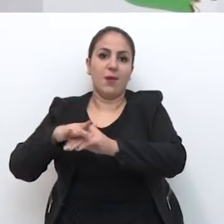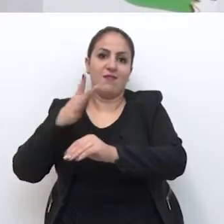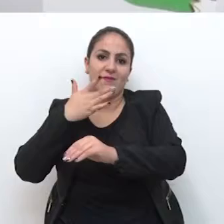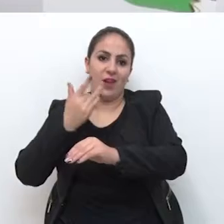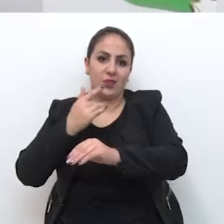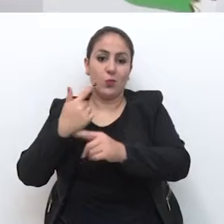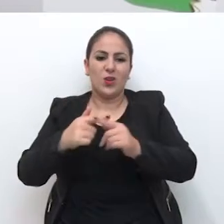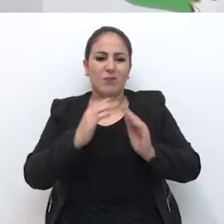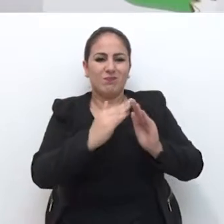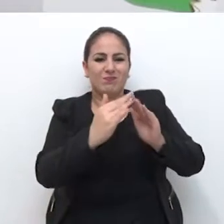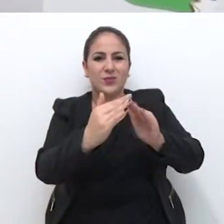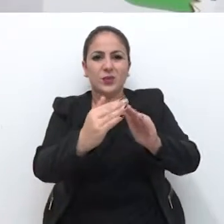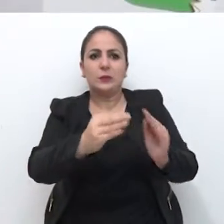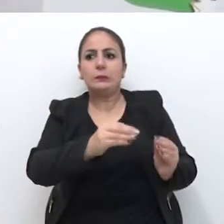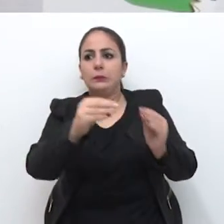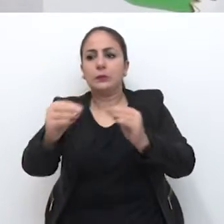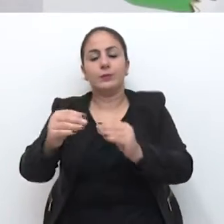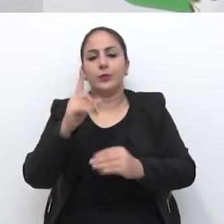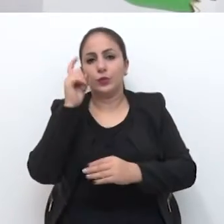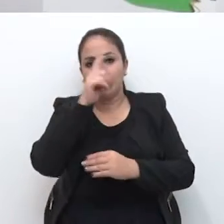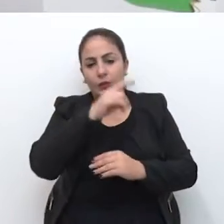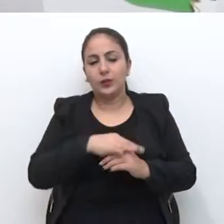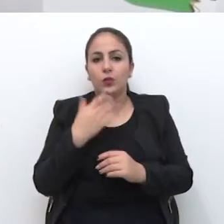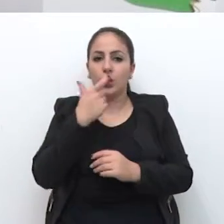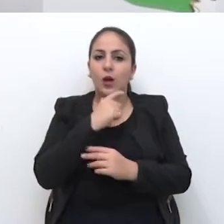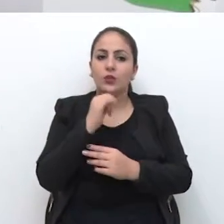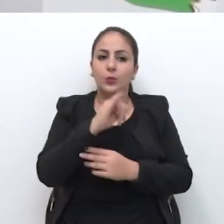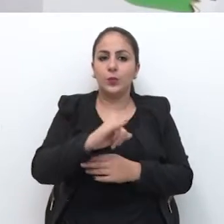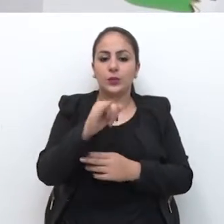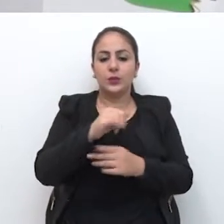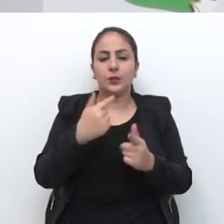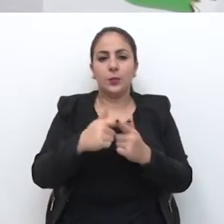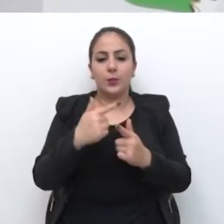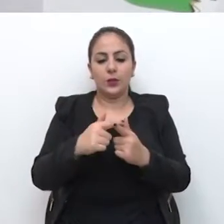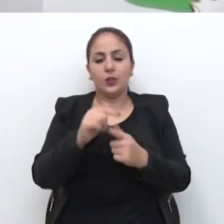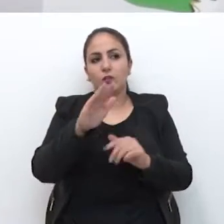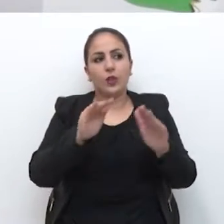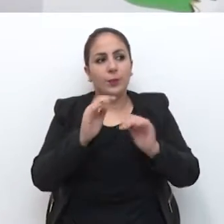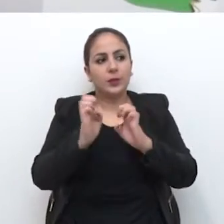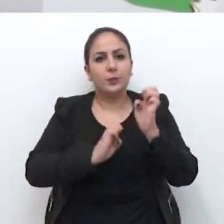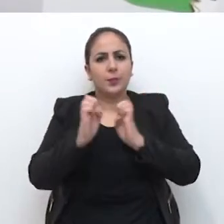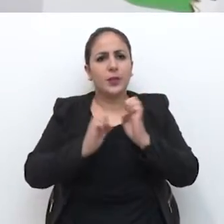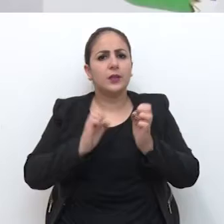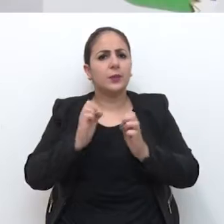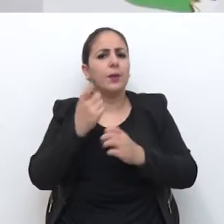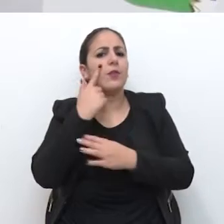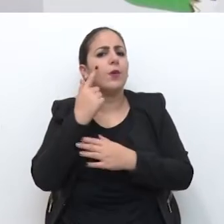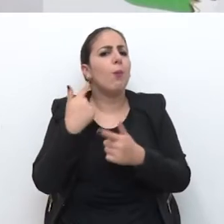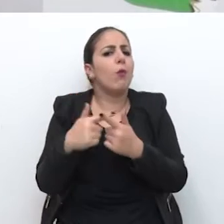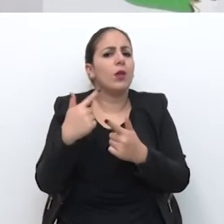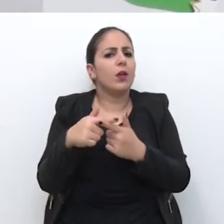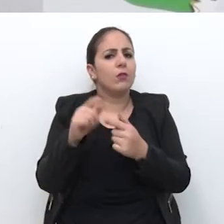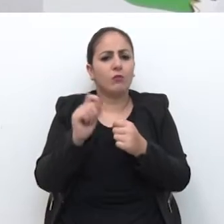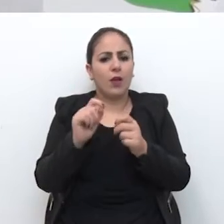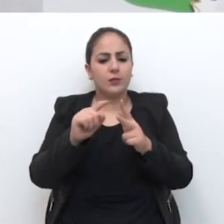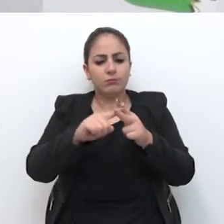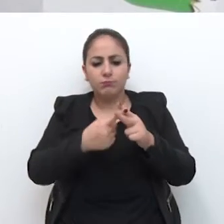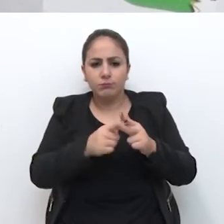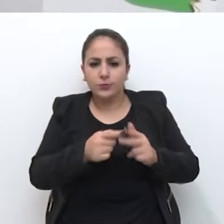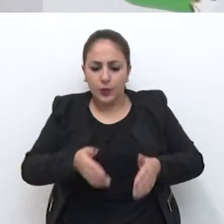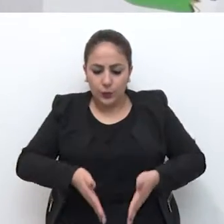então eu acho muito importante, tanto que nós estamos chamando a empresa para dar esclarecimento por que eles não estão fazendo a manutenção no trilho,